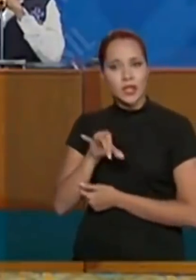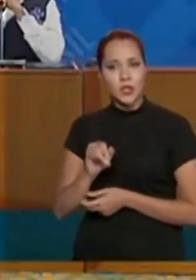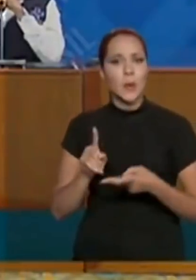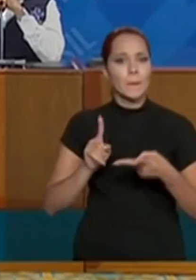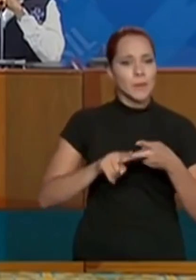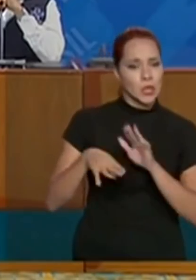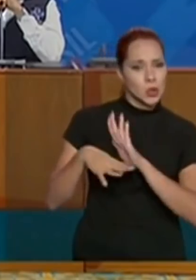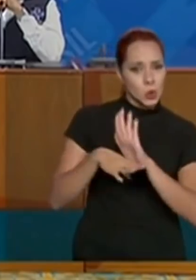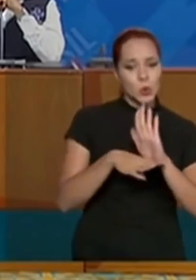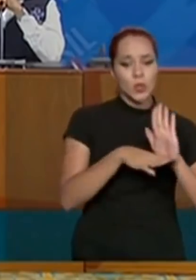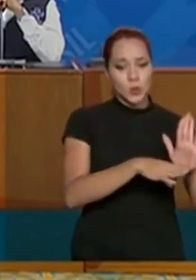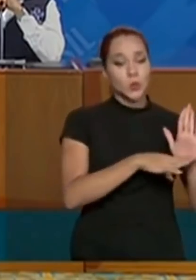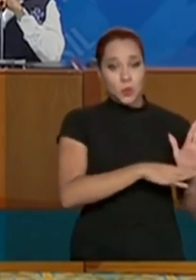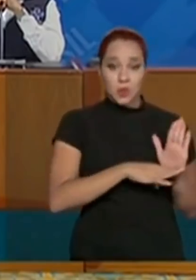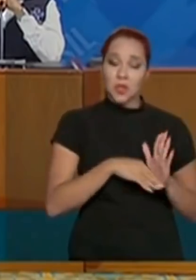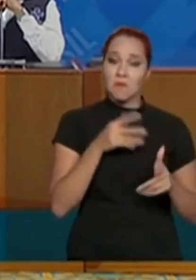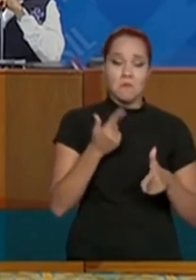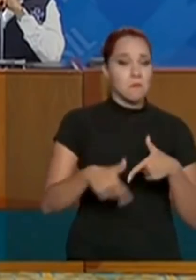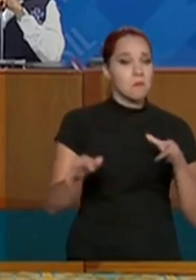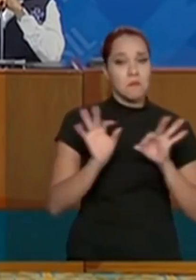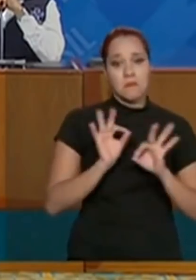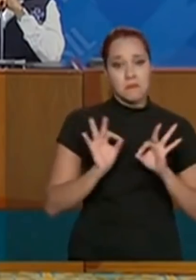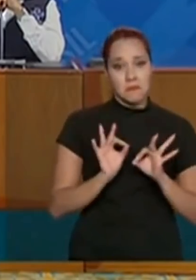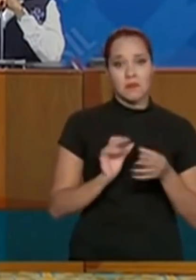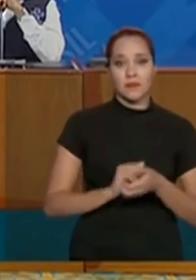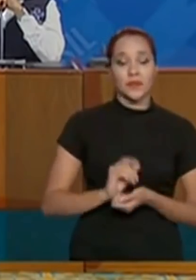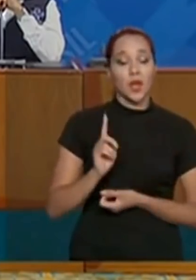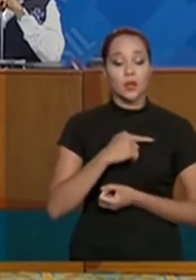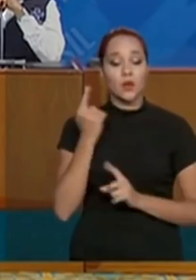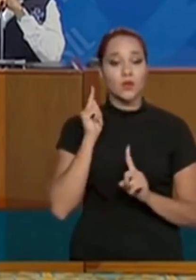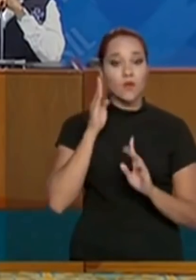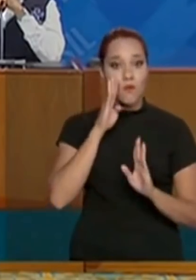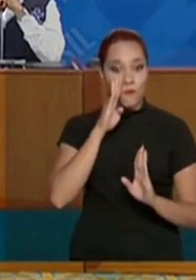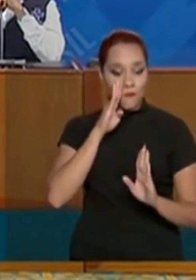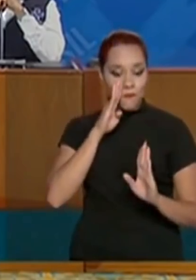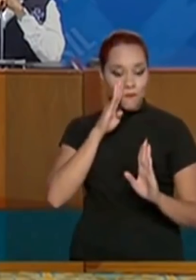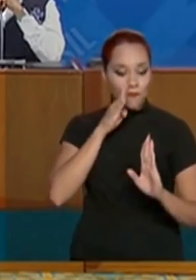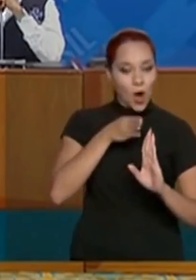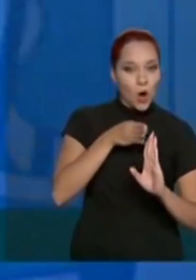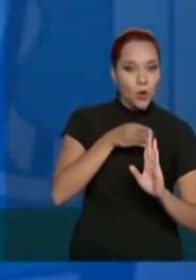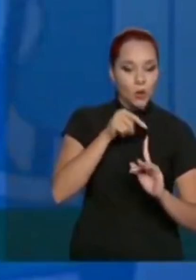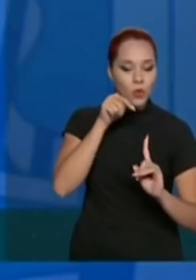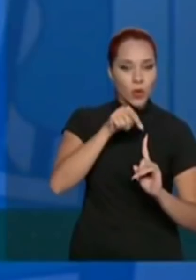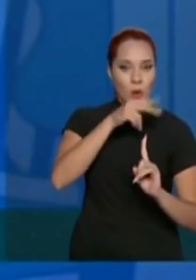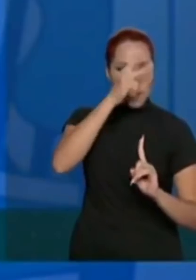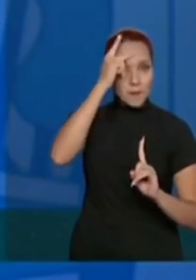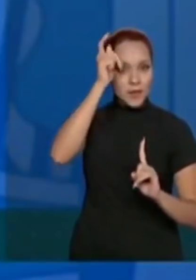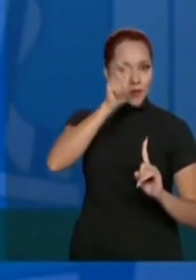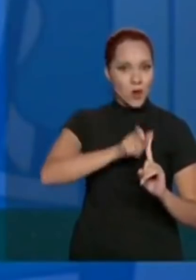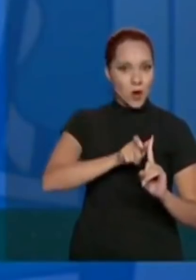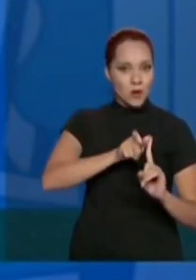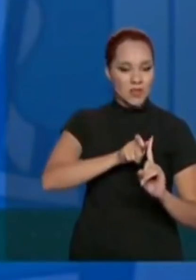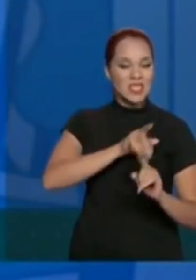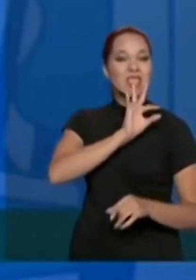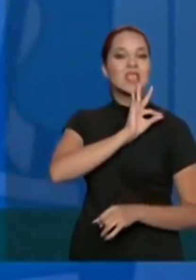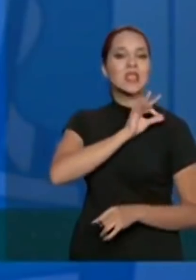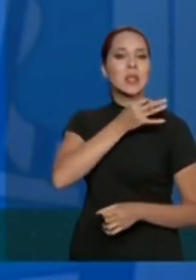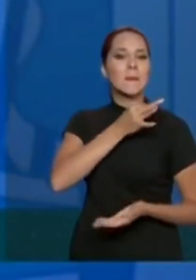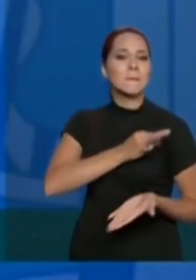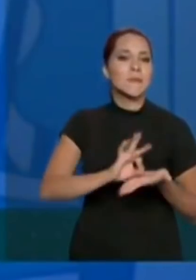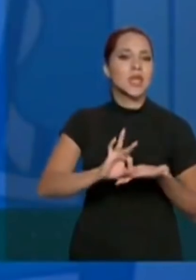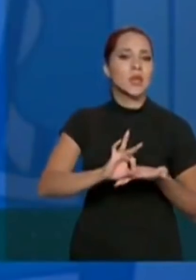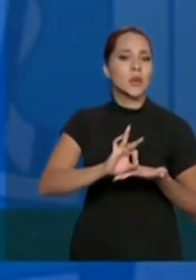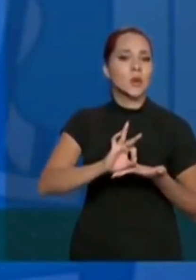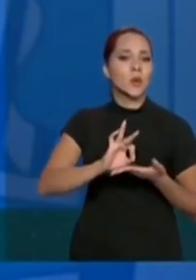pede ajuda para mim, a gente ajuda, não tem problema nenhum. Nosso foco é nas pessoas, o nosso adversário é o coronavírus,